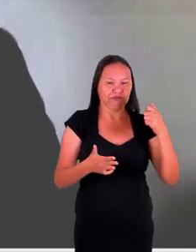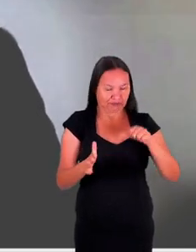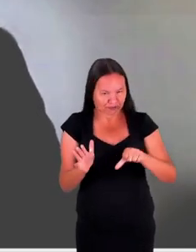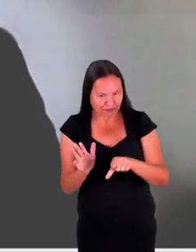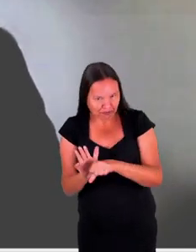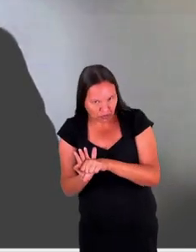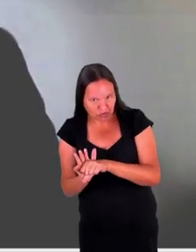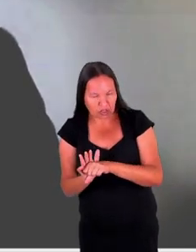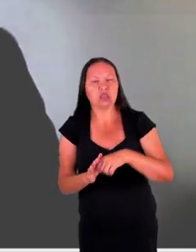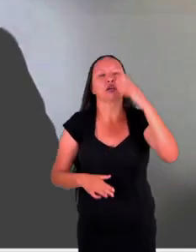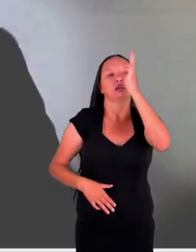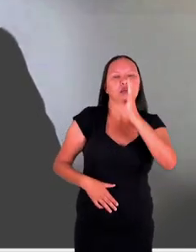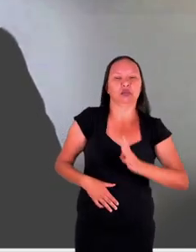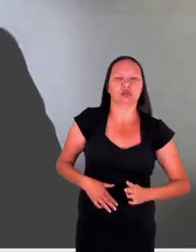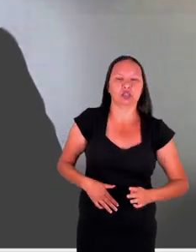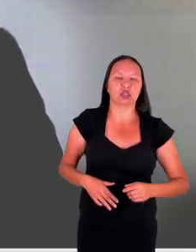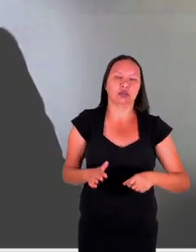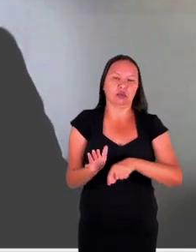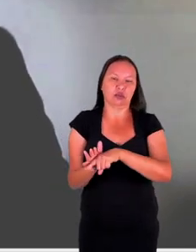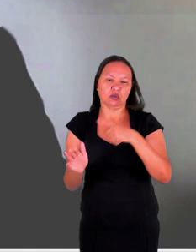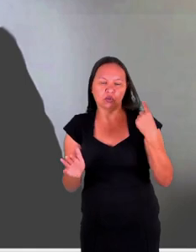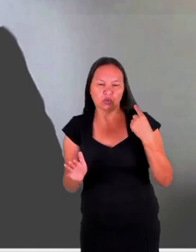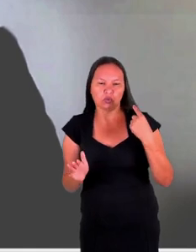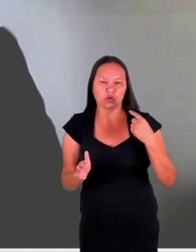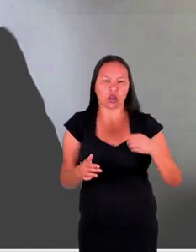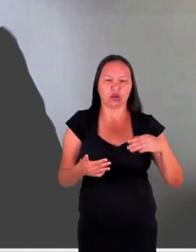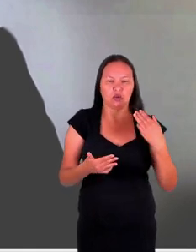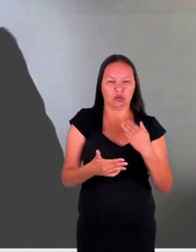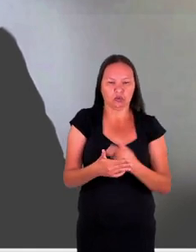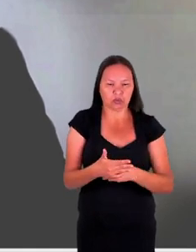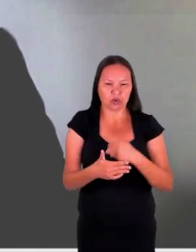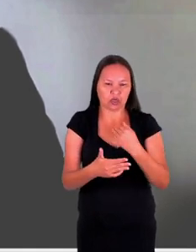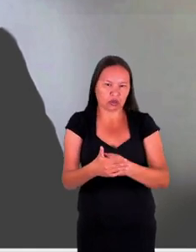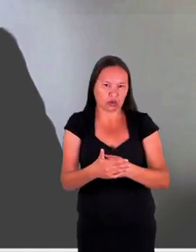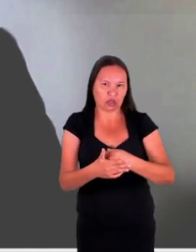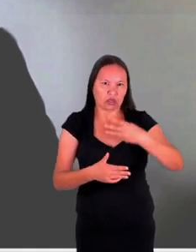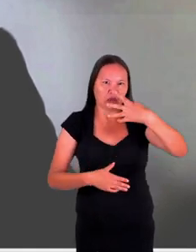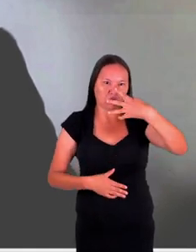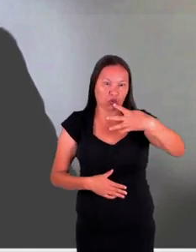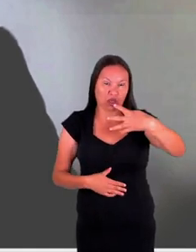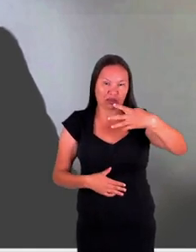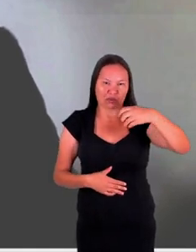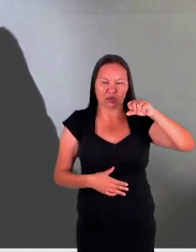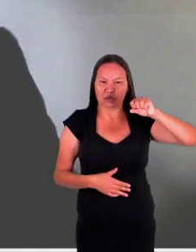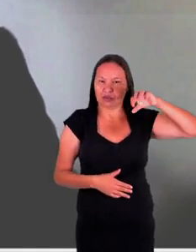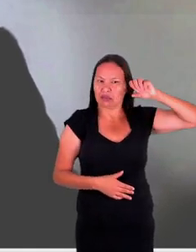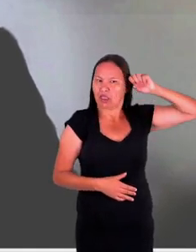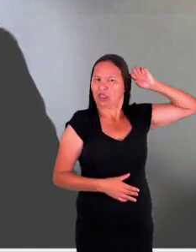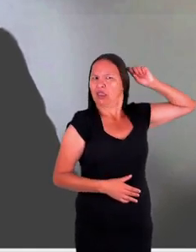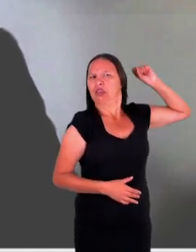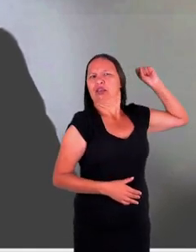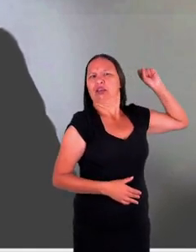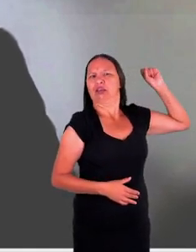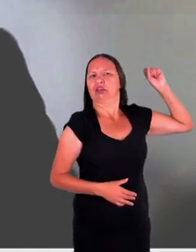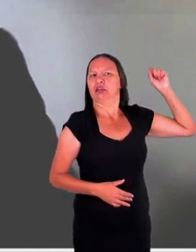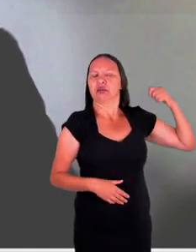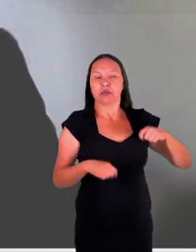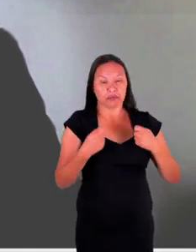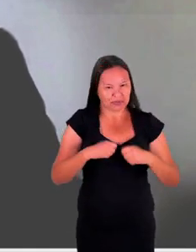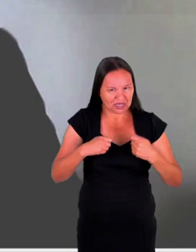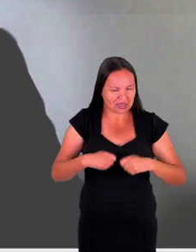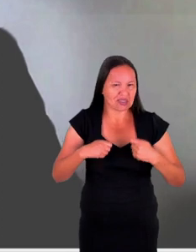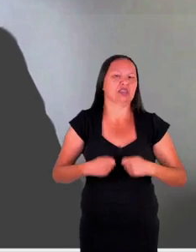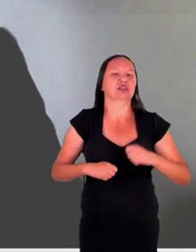pelo direito brasileiro, por meio de decretos que já contam pelo menos mais de quatro décadas, fixando a obrigação do Estado